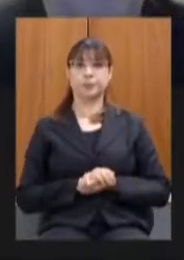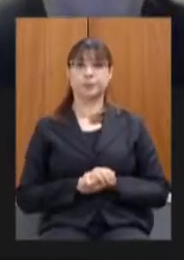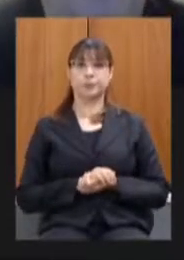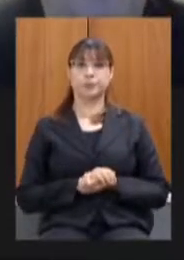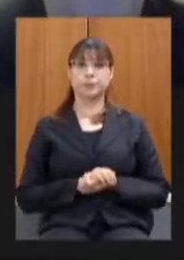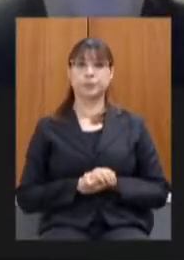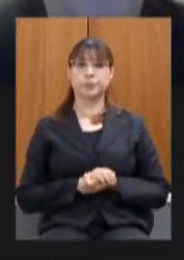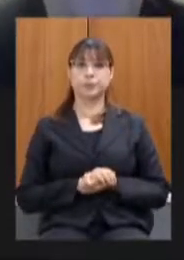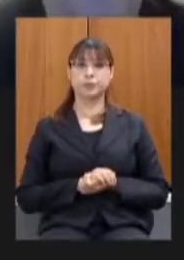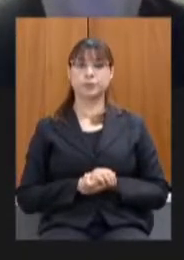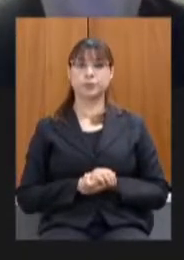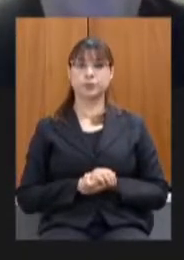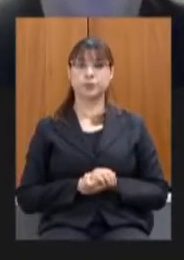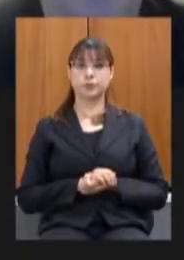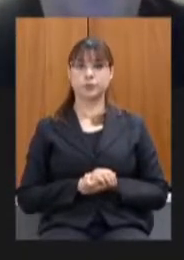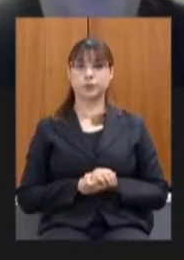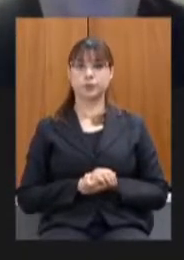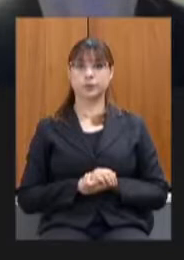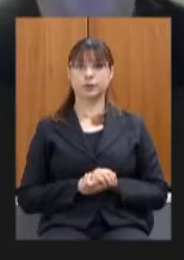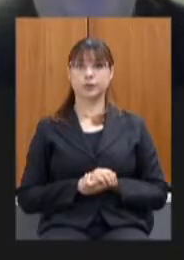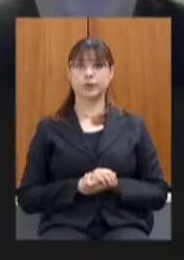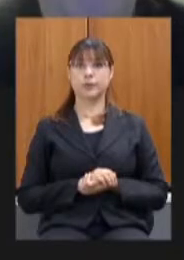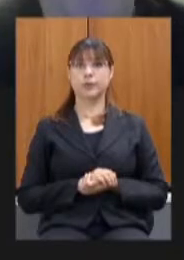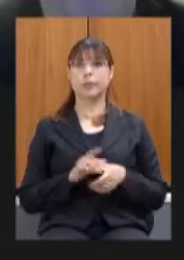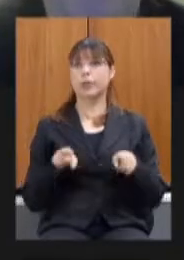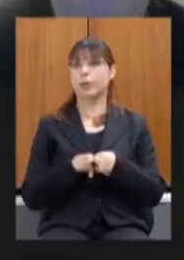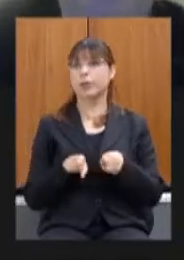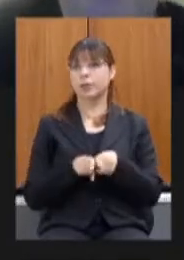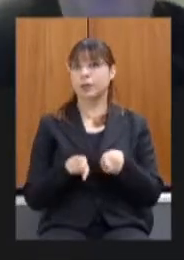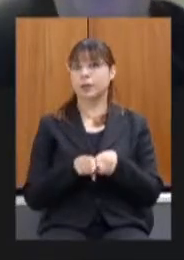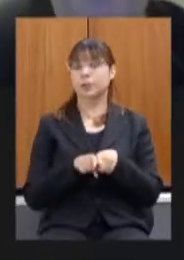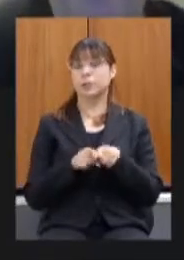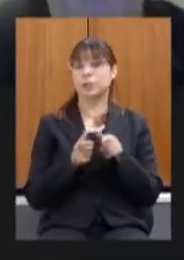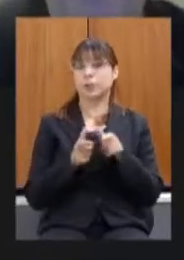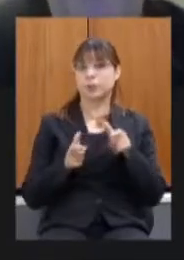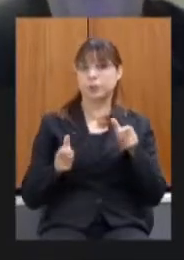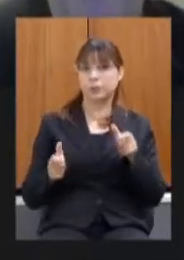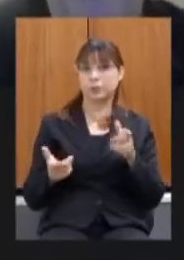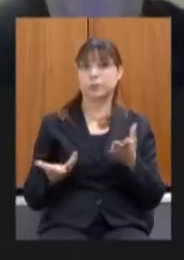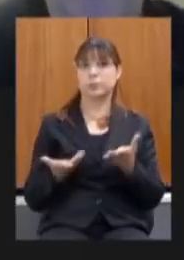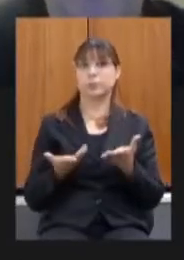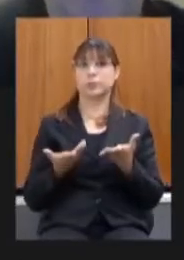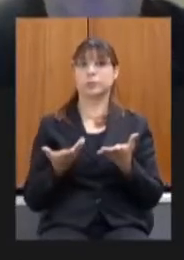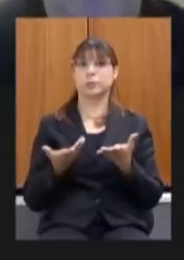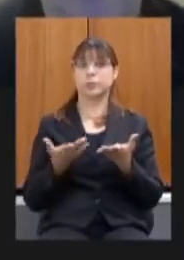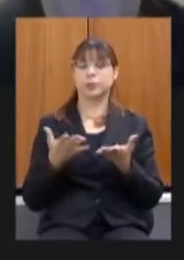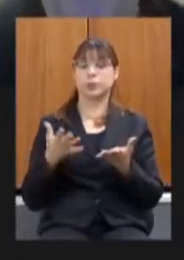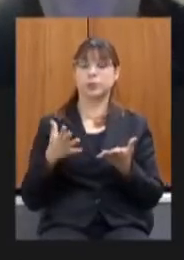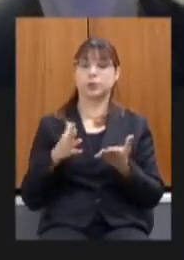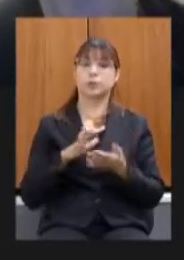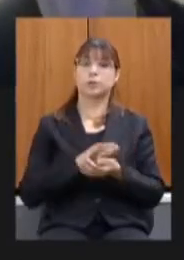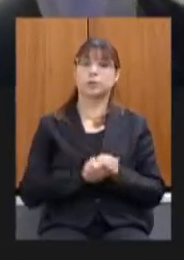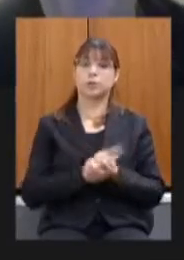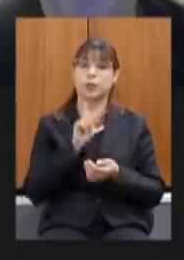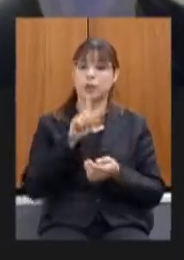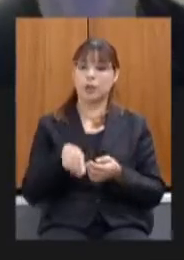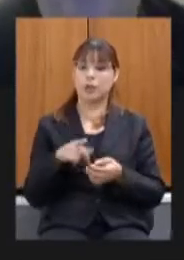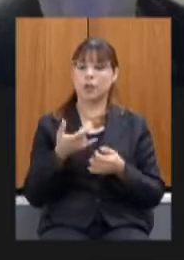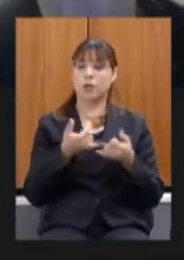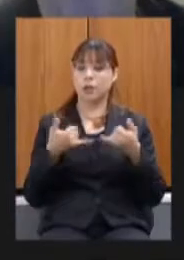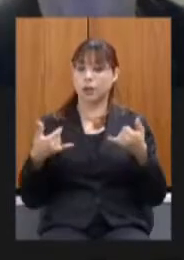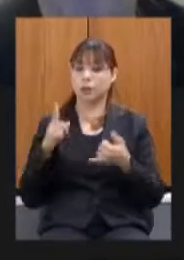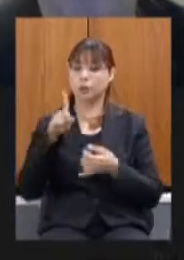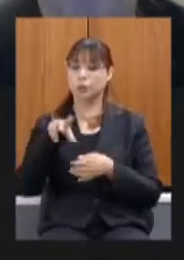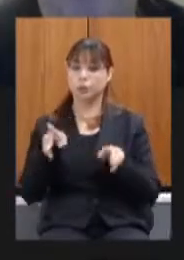próximo recuperação e ampliação da rede credenciada em janeiro de 2019